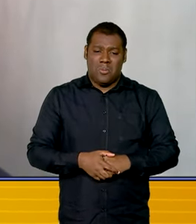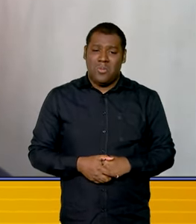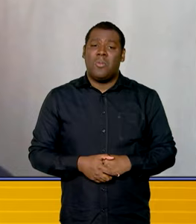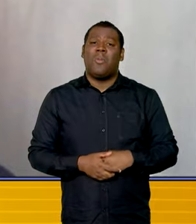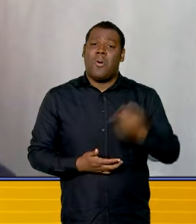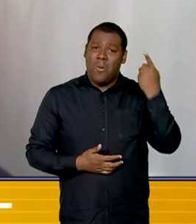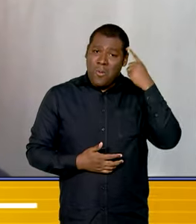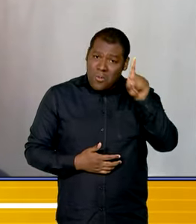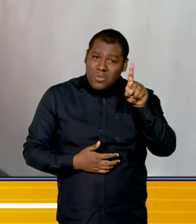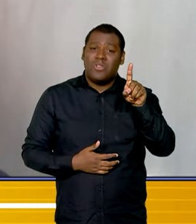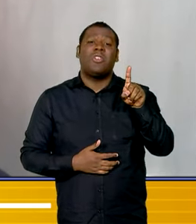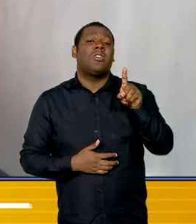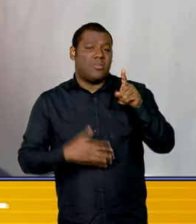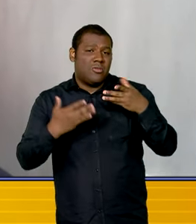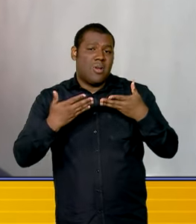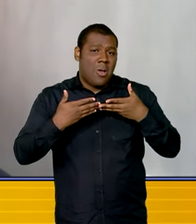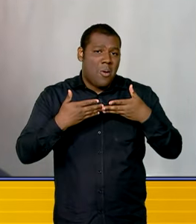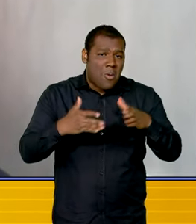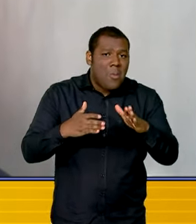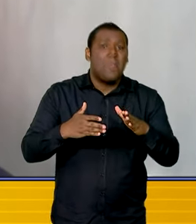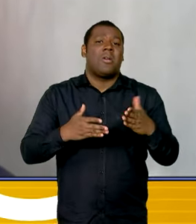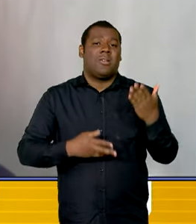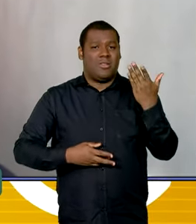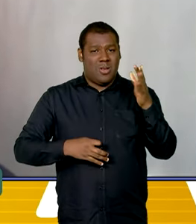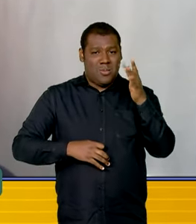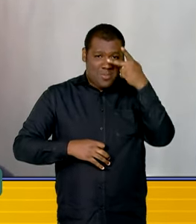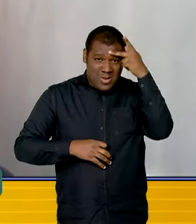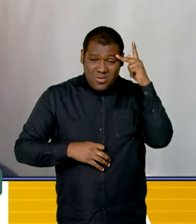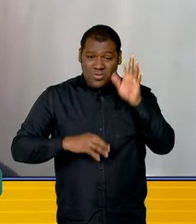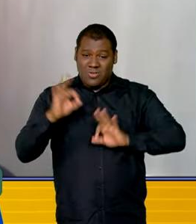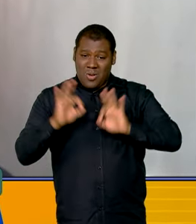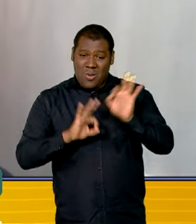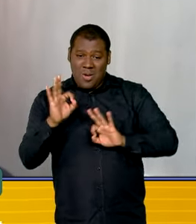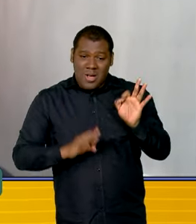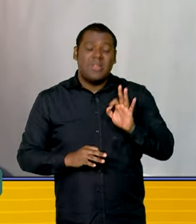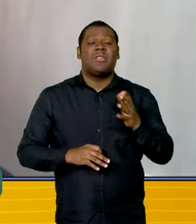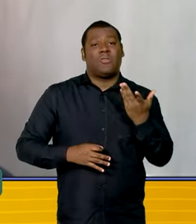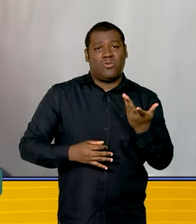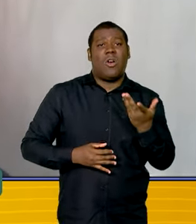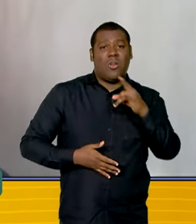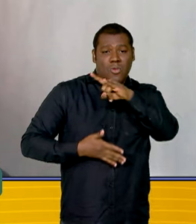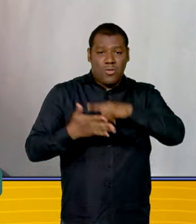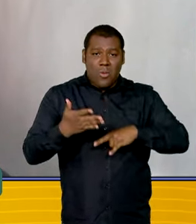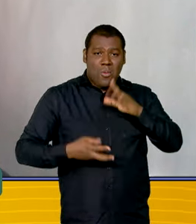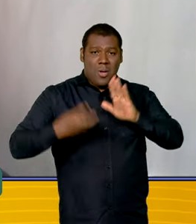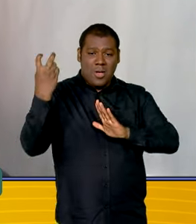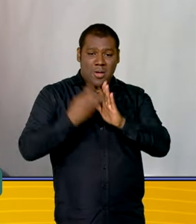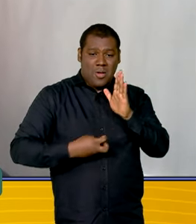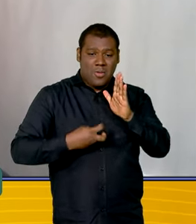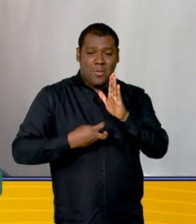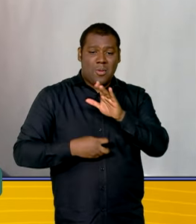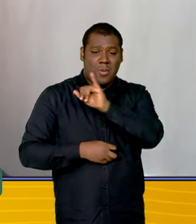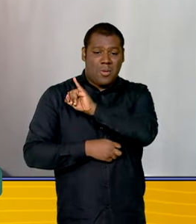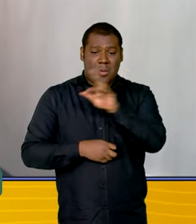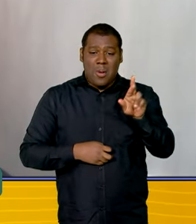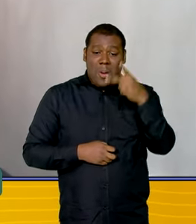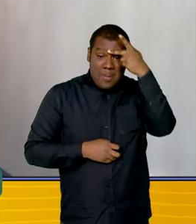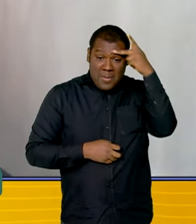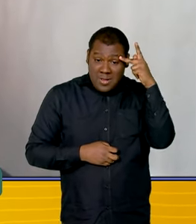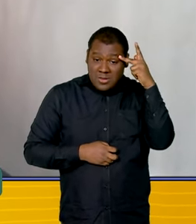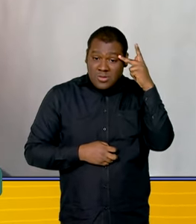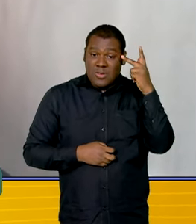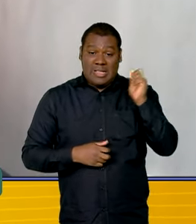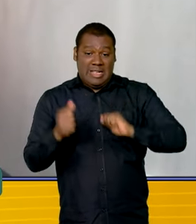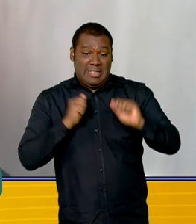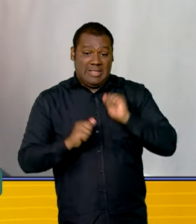declaração com um volume muito grande, são as pessoas que estão querendo ficar na frente do recebimento das restituições, é normal.